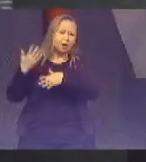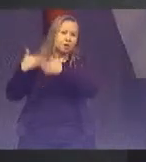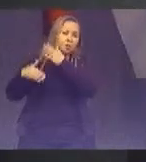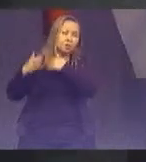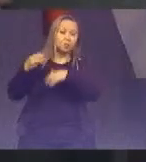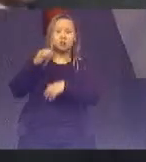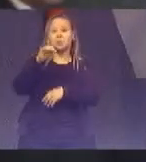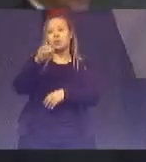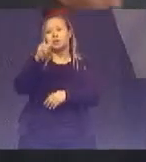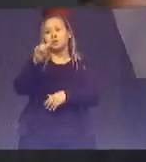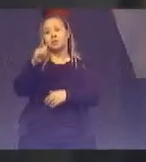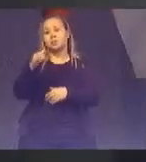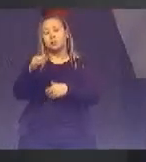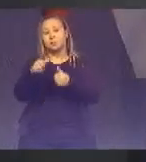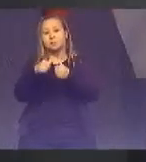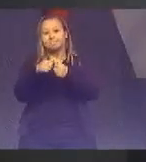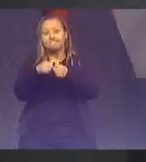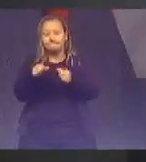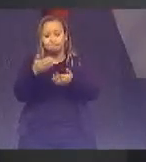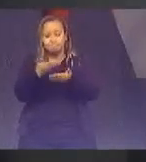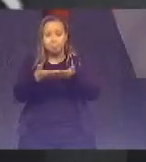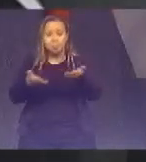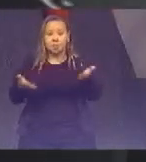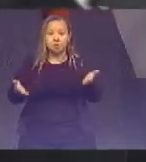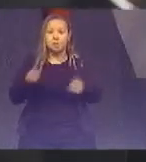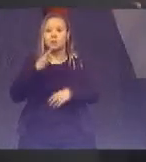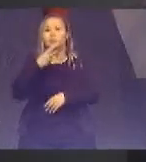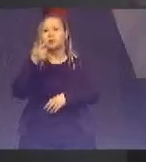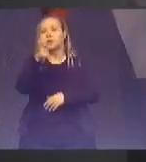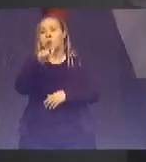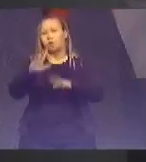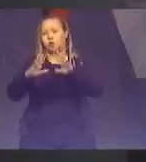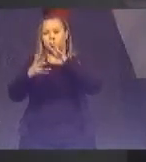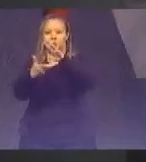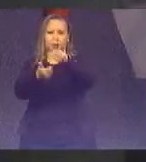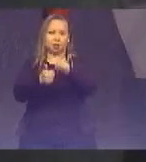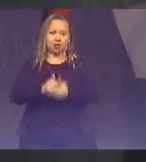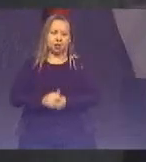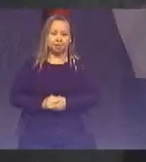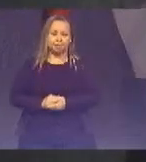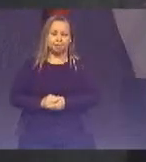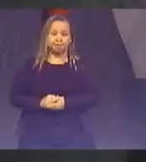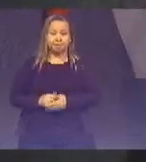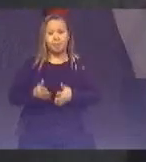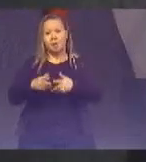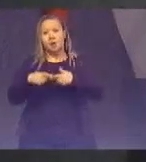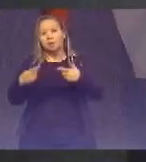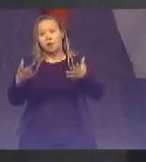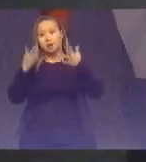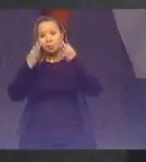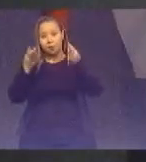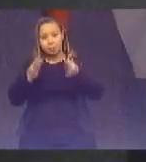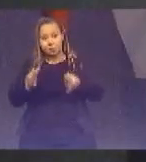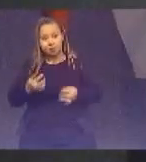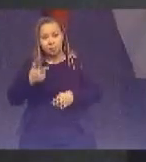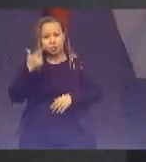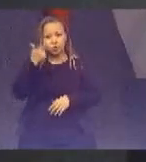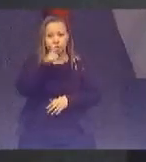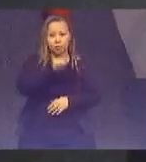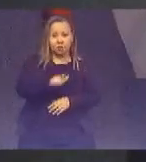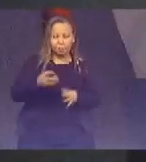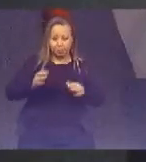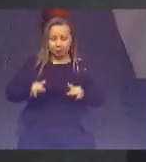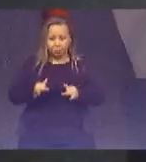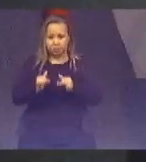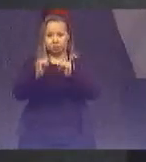ou nos projetar para distâncias espaciais Felizmente o mesmo avanço tecnológico que aumentou